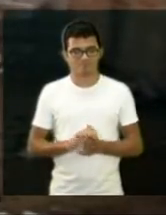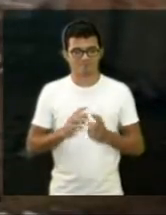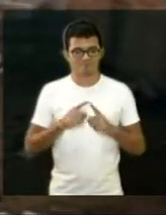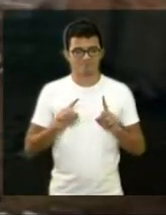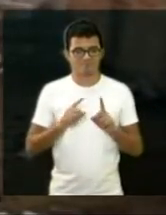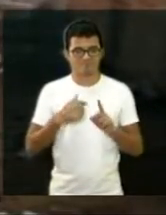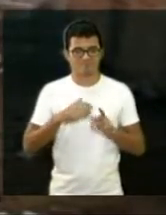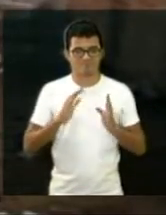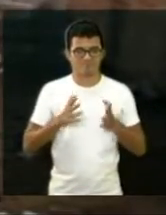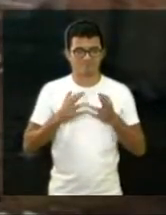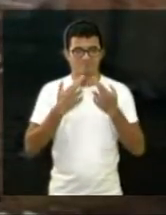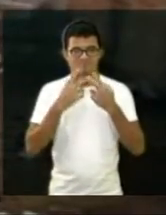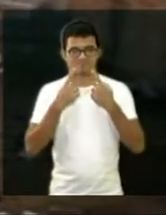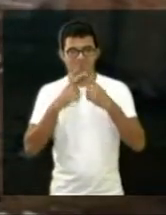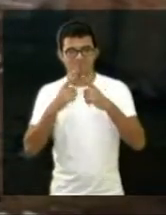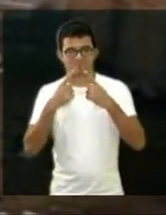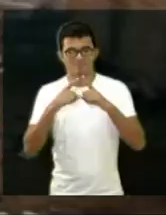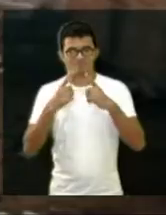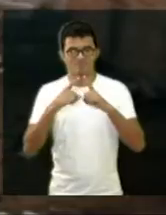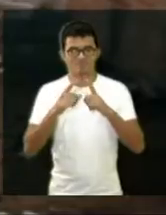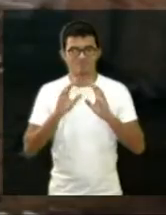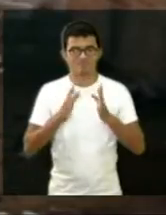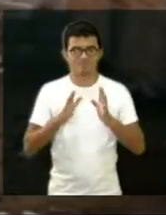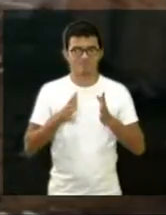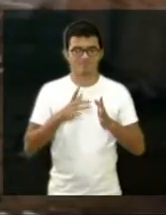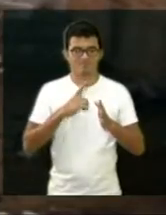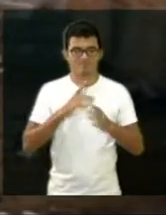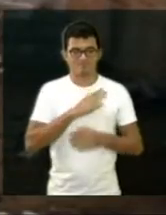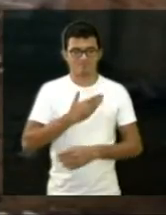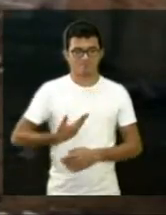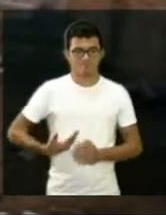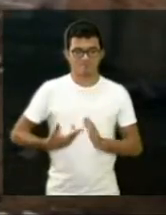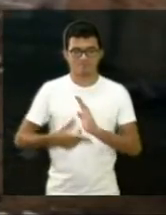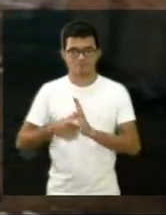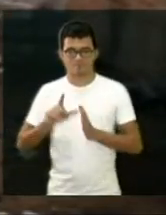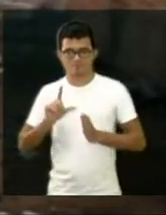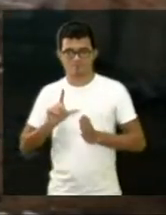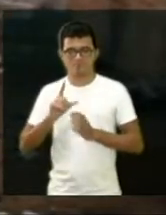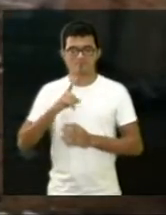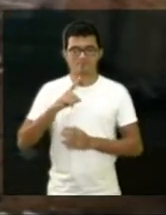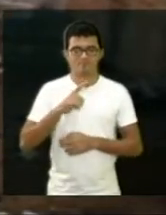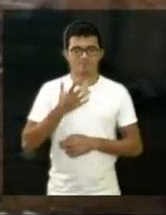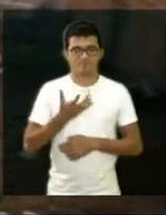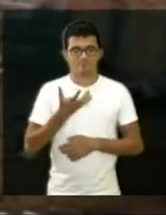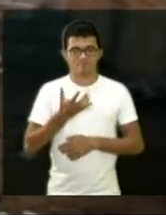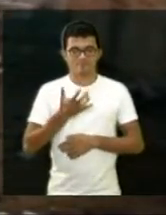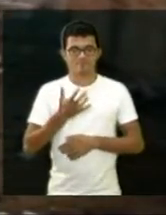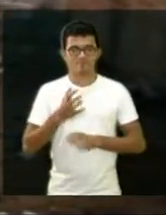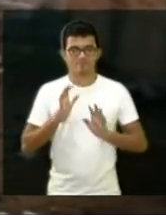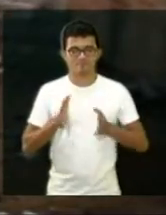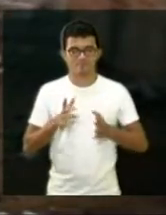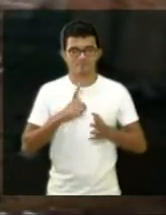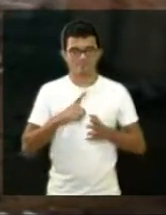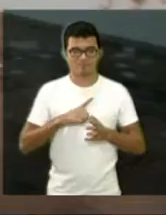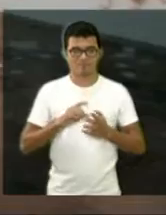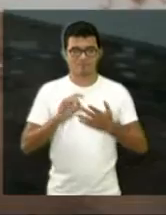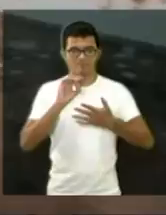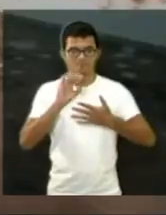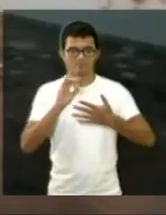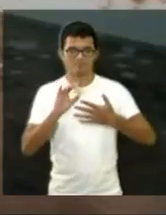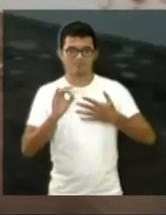no governo anterior e gostaria que fosse tomada as medidas